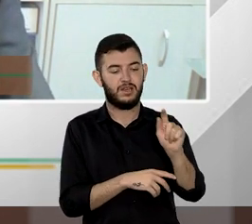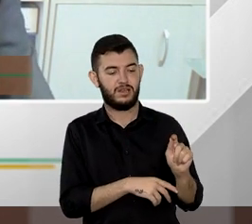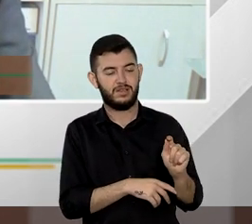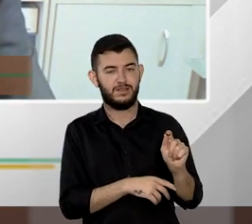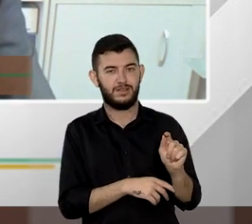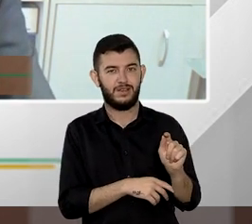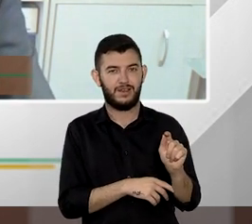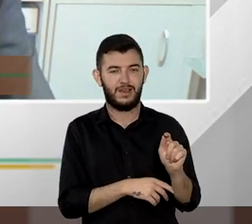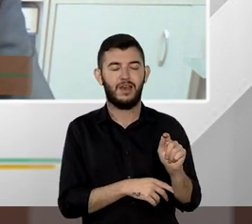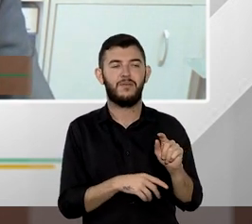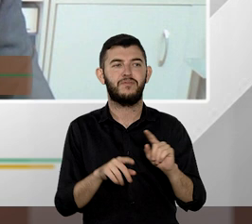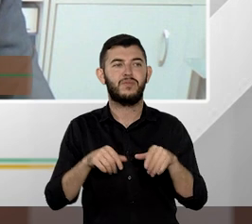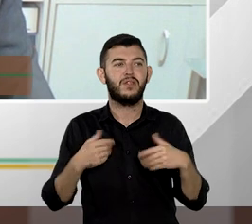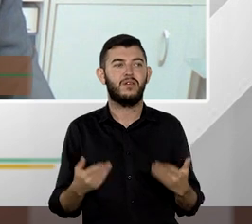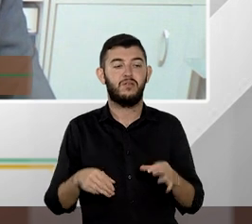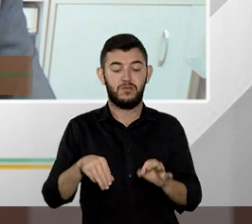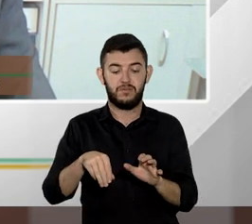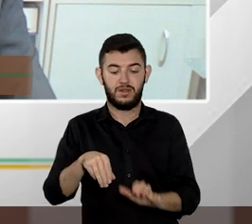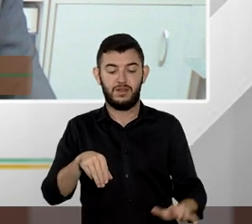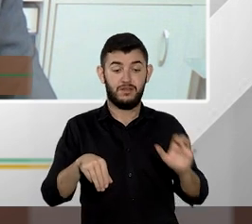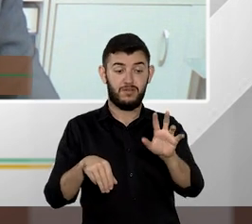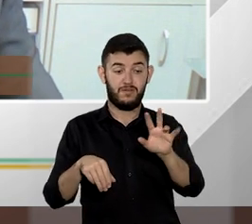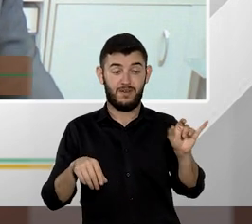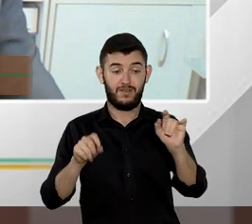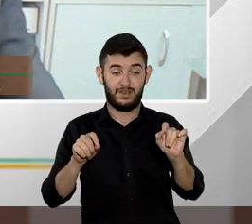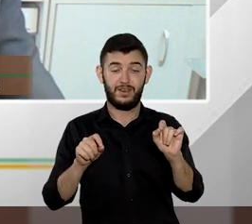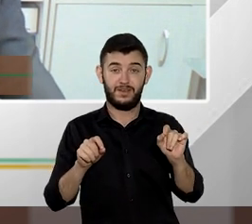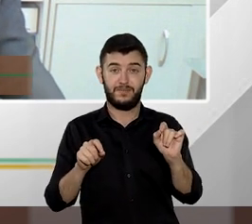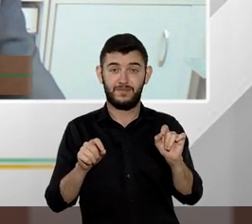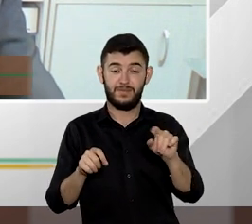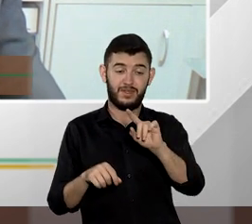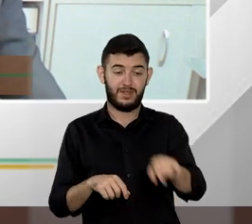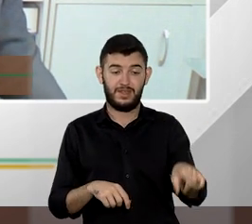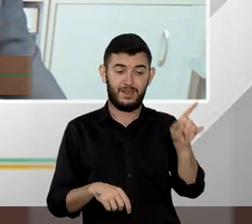transcendência aos recursos de revista e isso às vezes gera